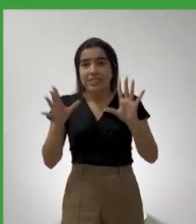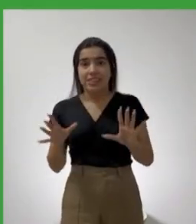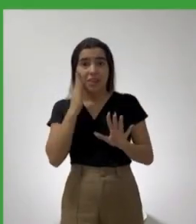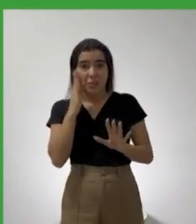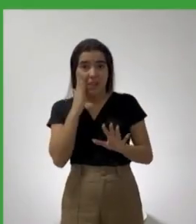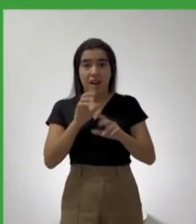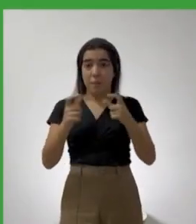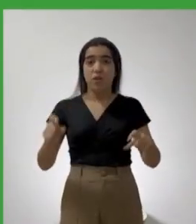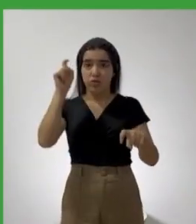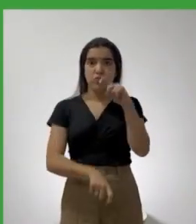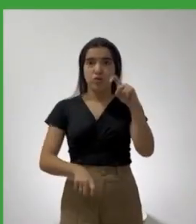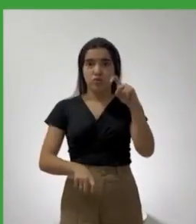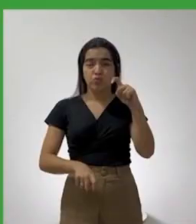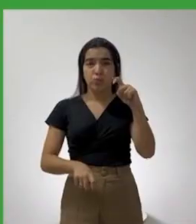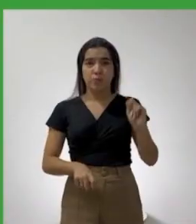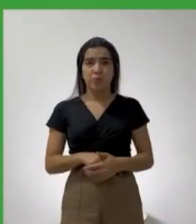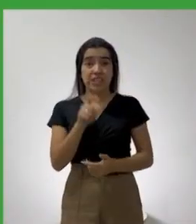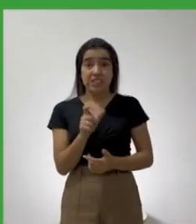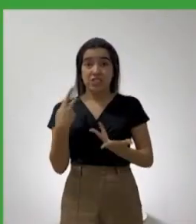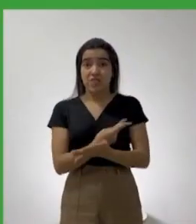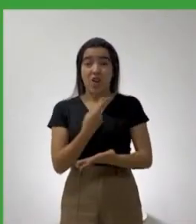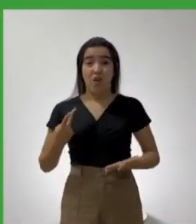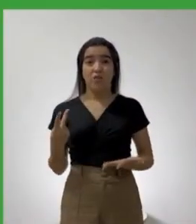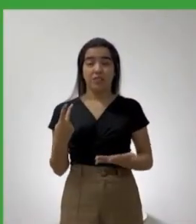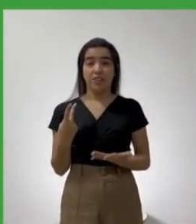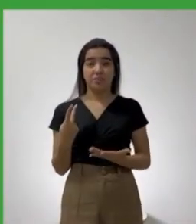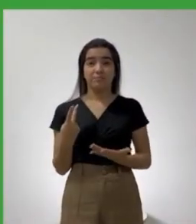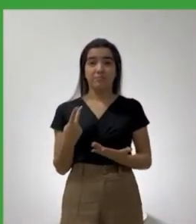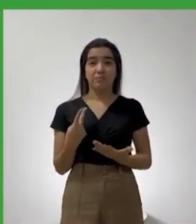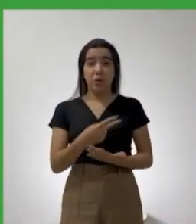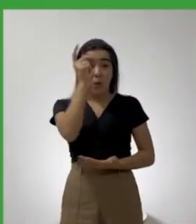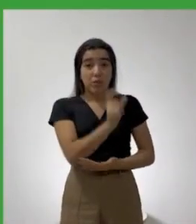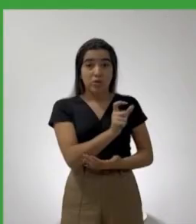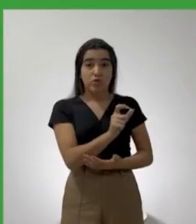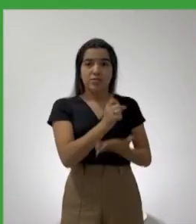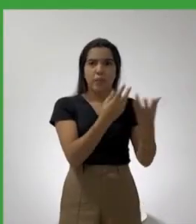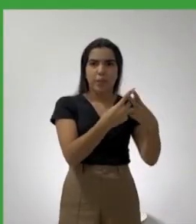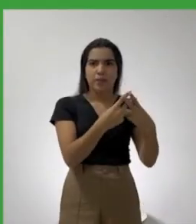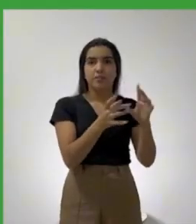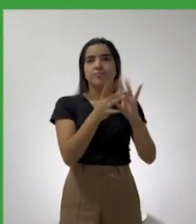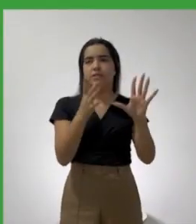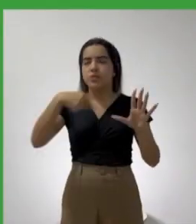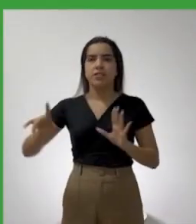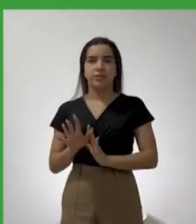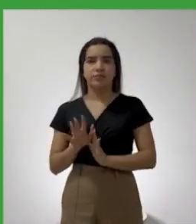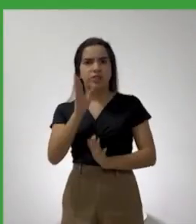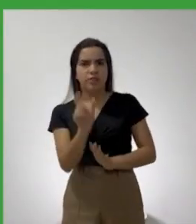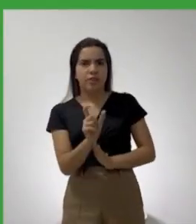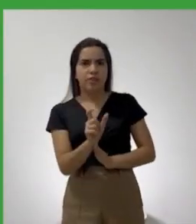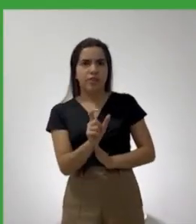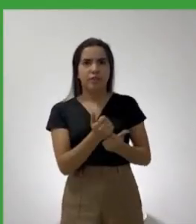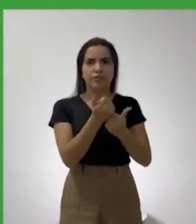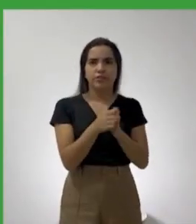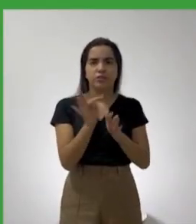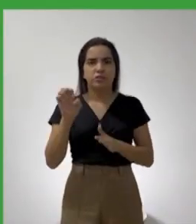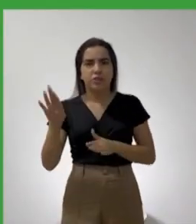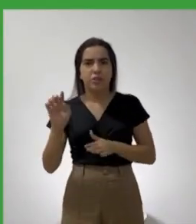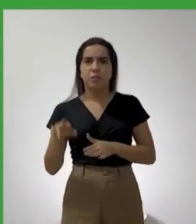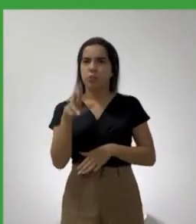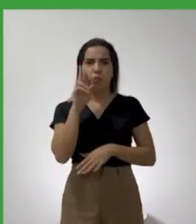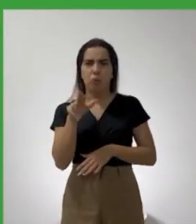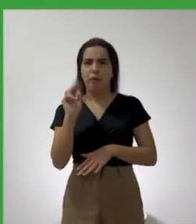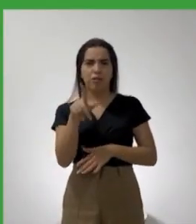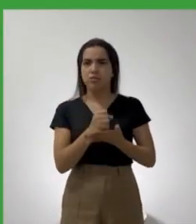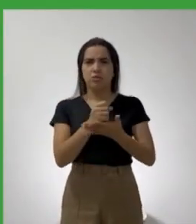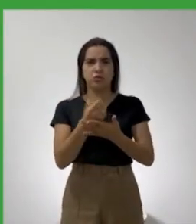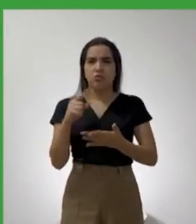cometidos por presos em sua saídinha? O senhor já foi conselheiro do Temer. Eu nunca vi o senhor se posicionar nos últimos cinco anos defendendo a direita das perseguições